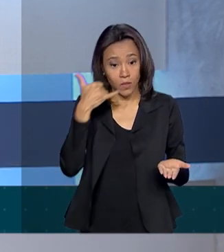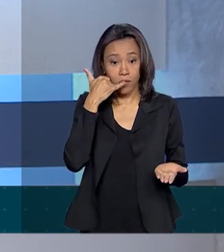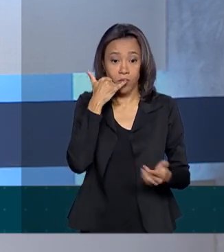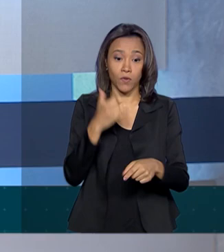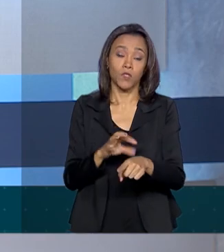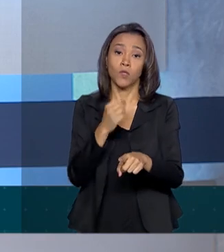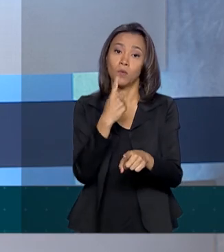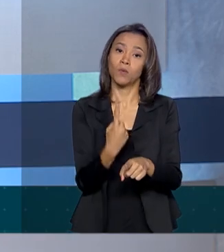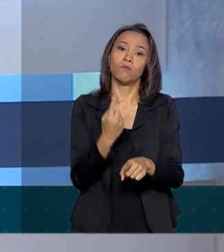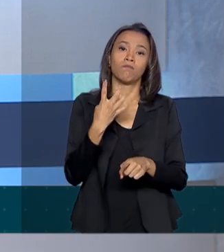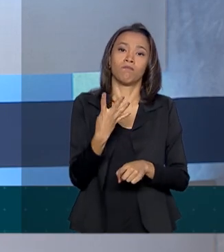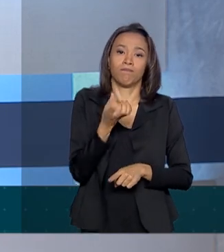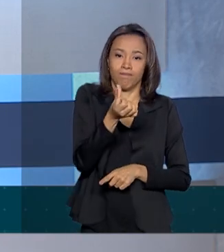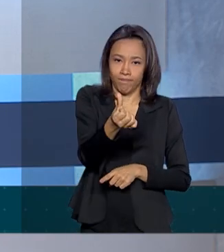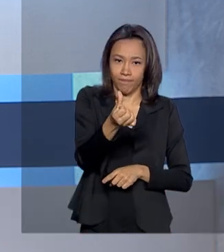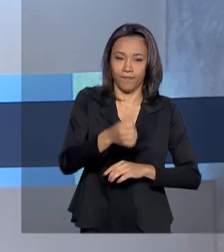Fone pelo número 146.